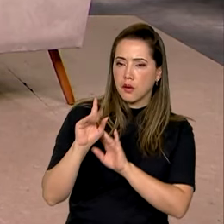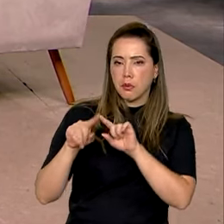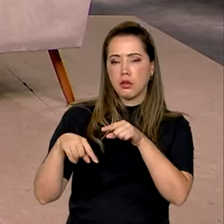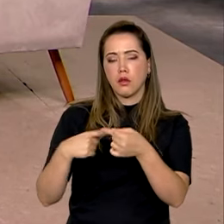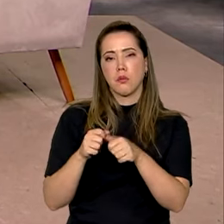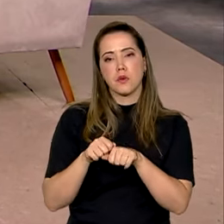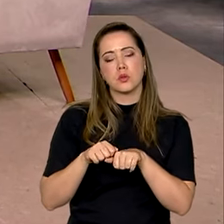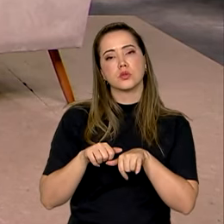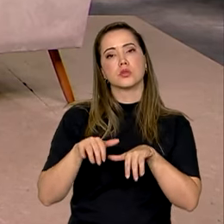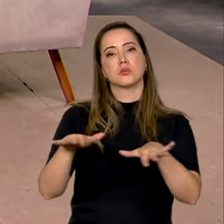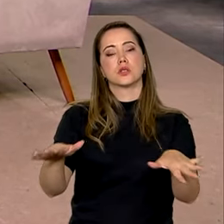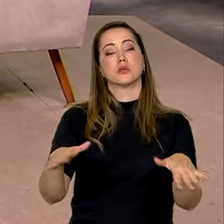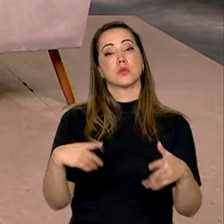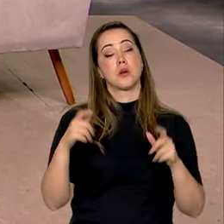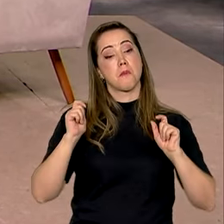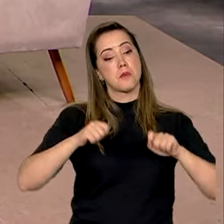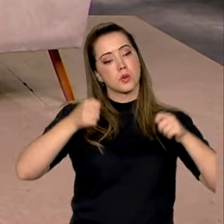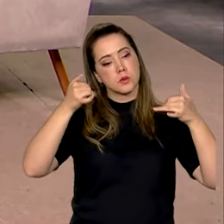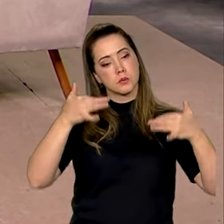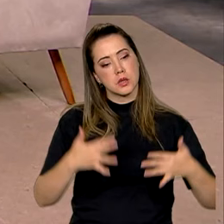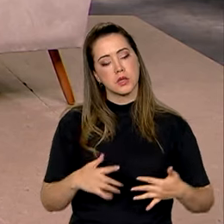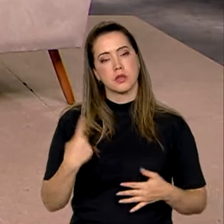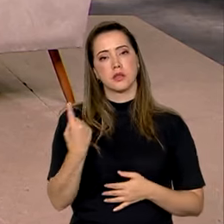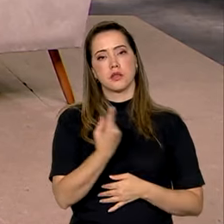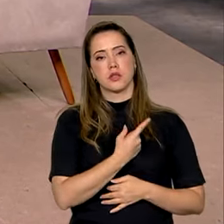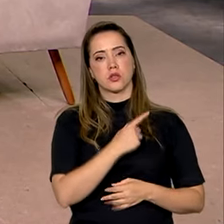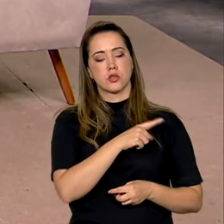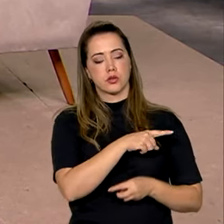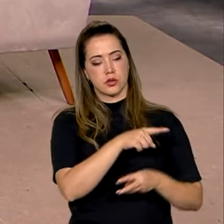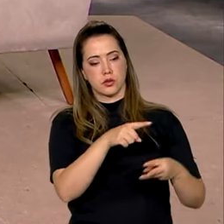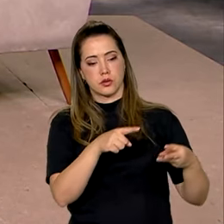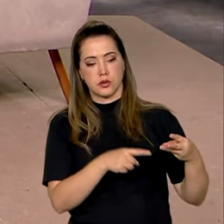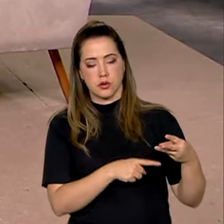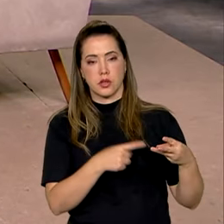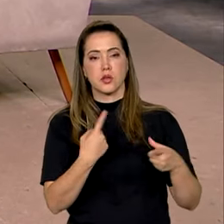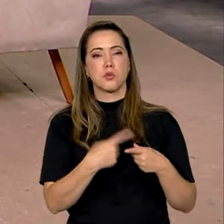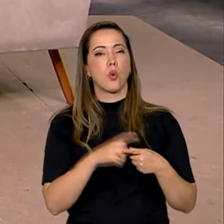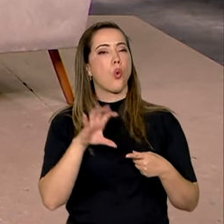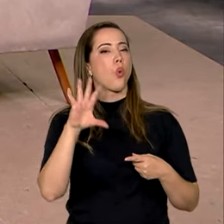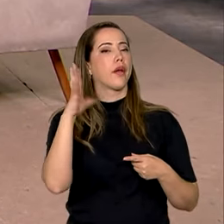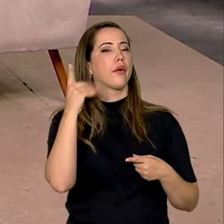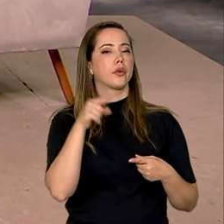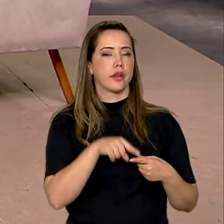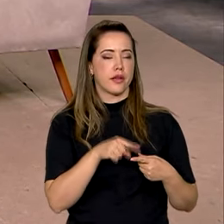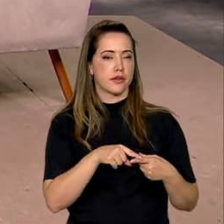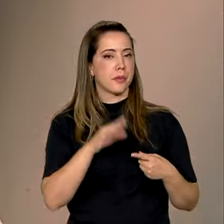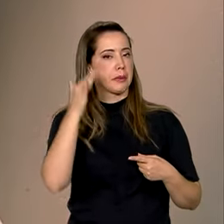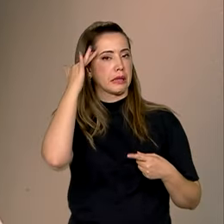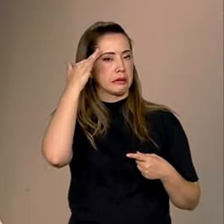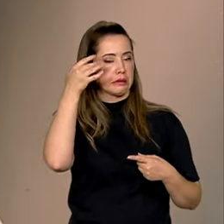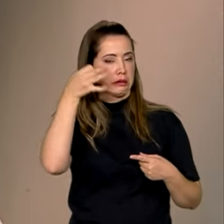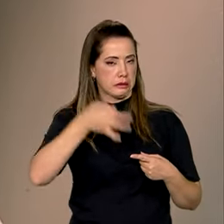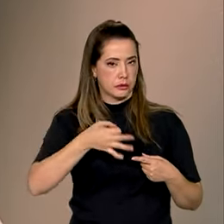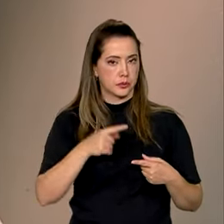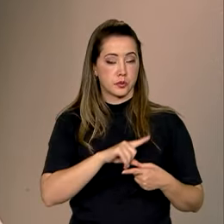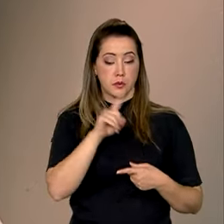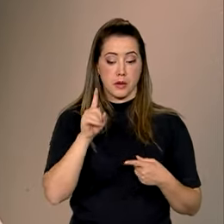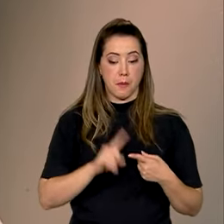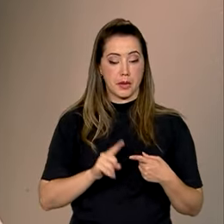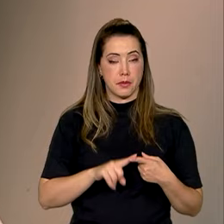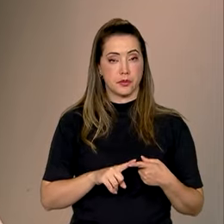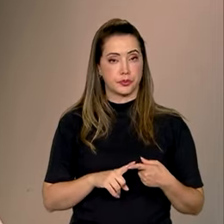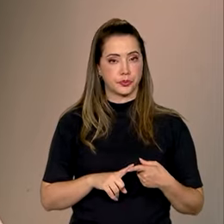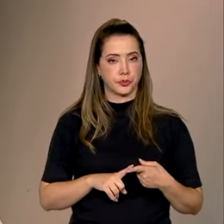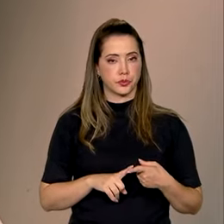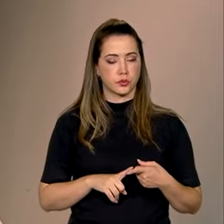-pandemia, e eu posso dizer, Roberto, que nós temos três grandes motivos para isso, três grandes pilares para entender esse fenômeno. Primeiramente,